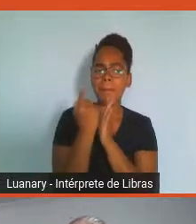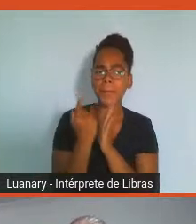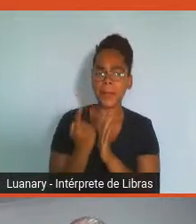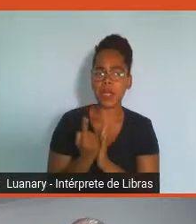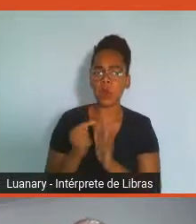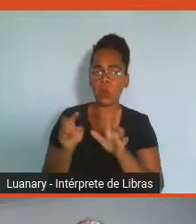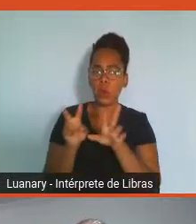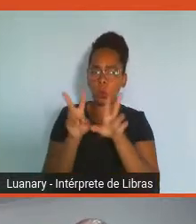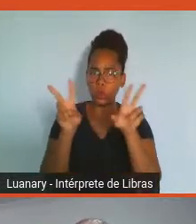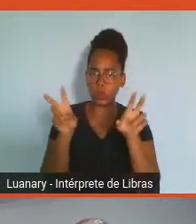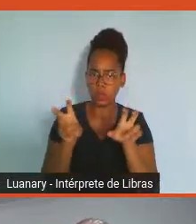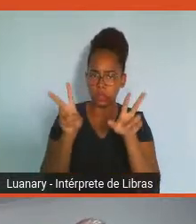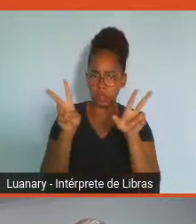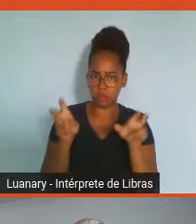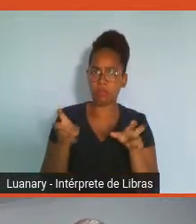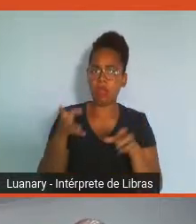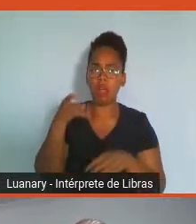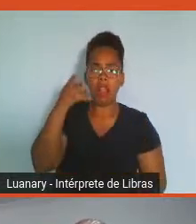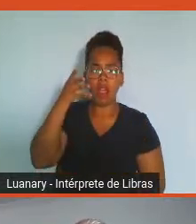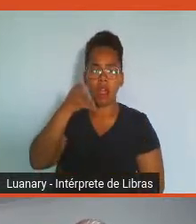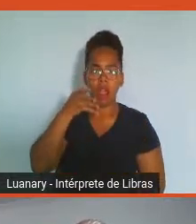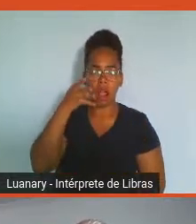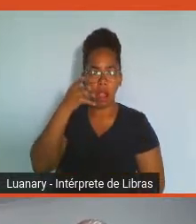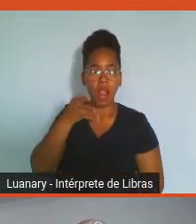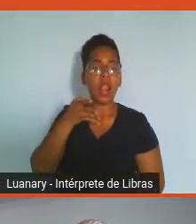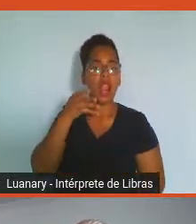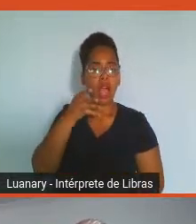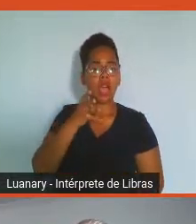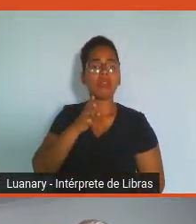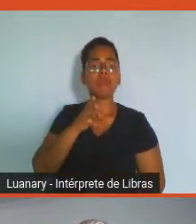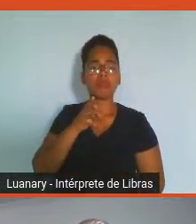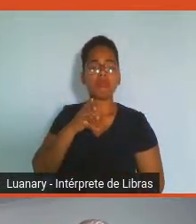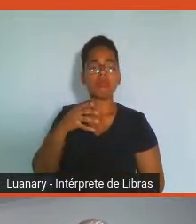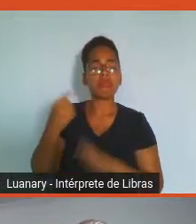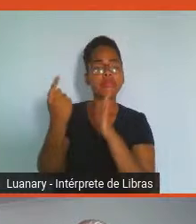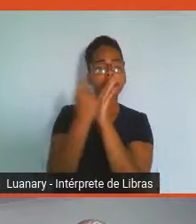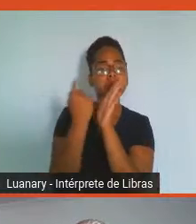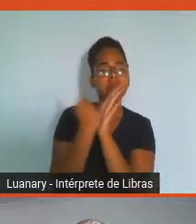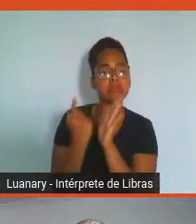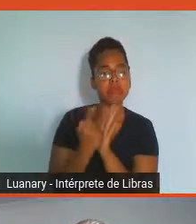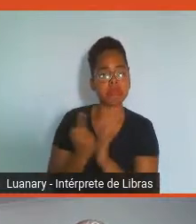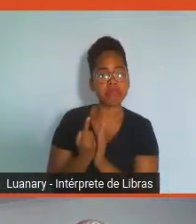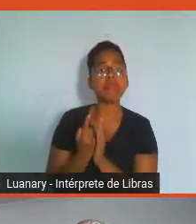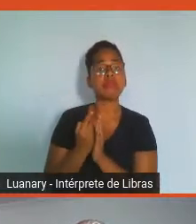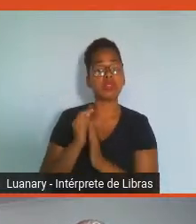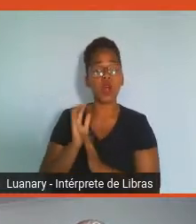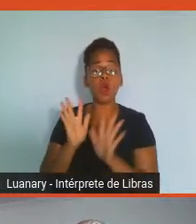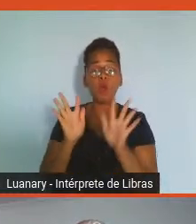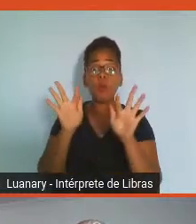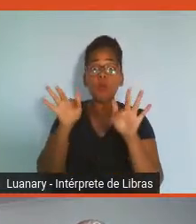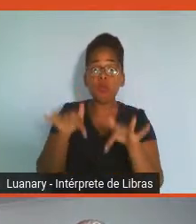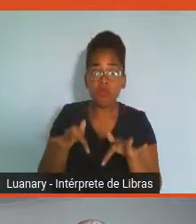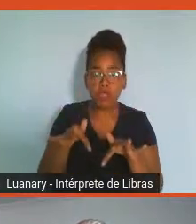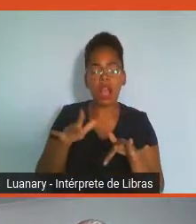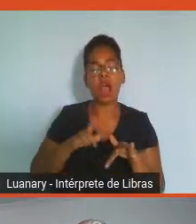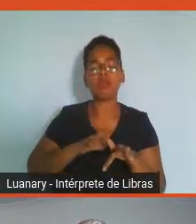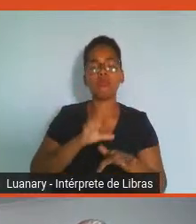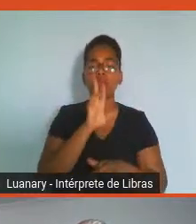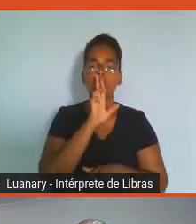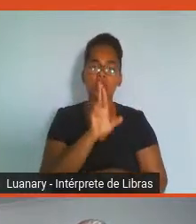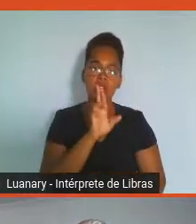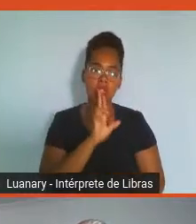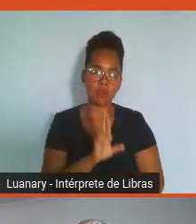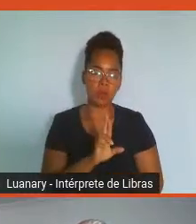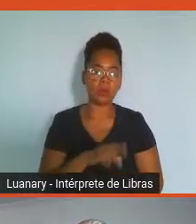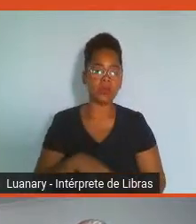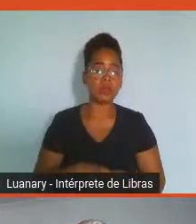tema, elas serão respondidas ao final da palestra, pela nossa palestrante. Caso